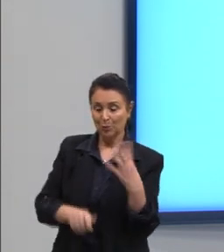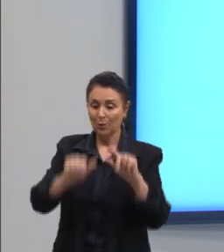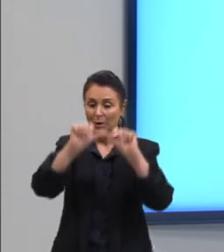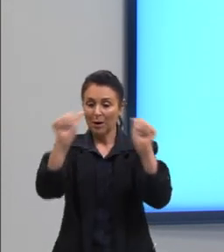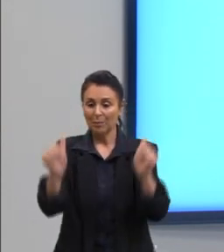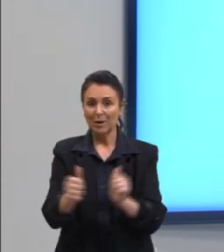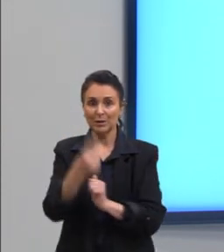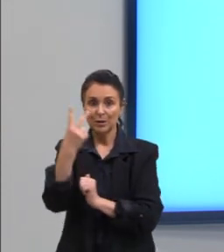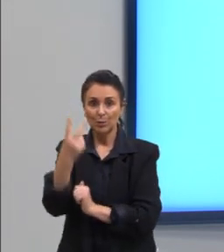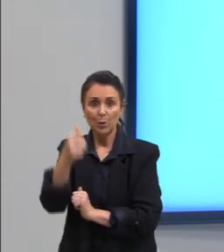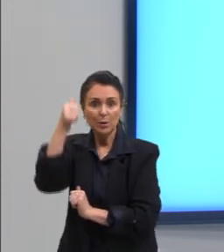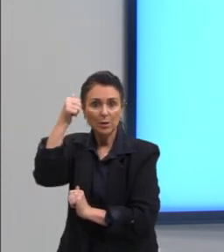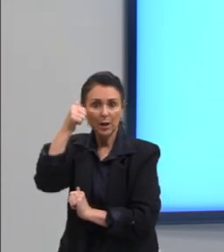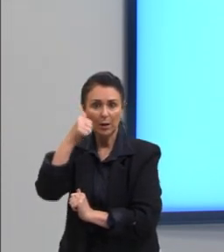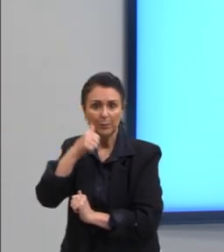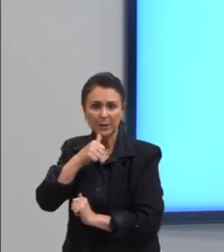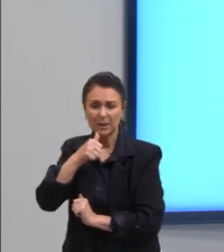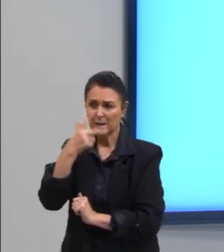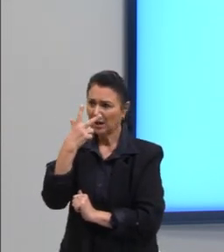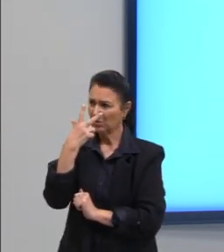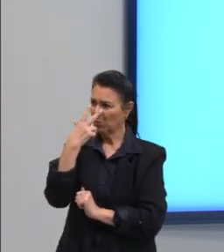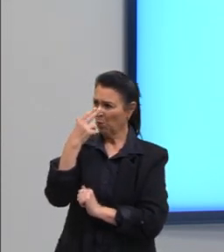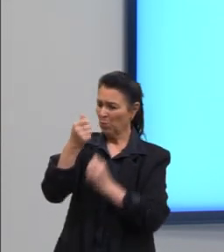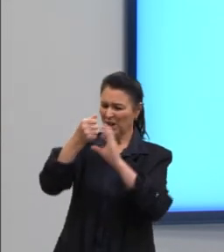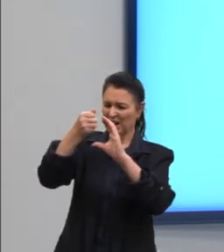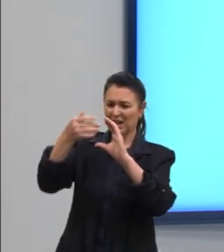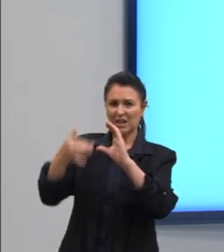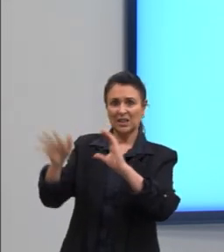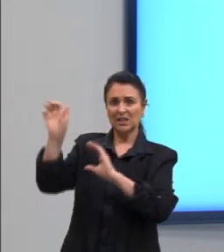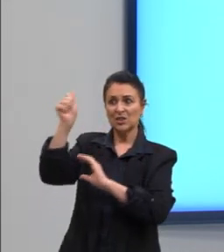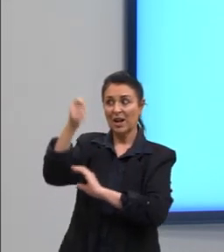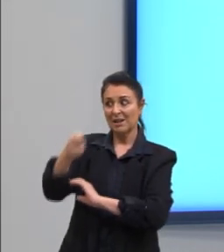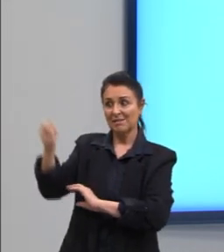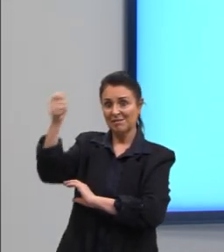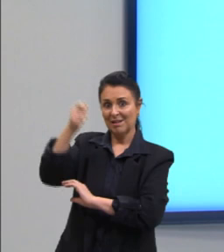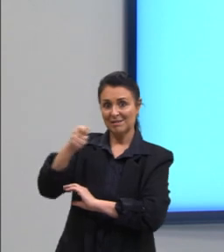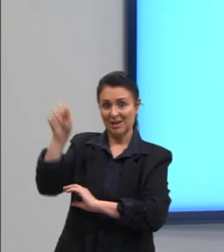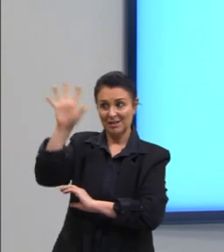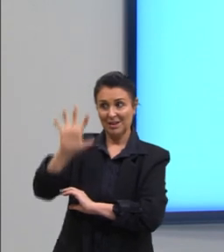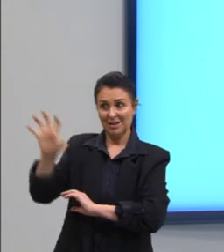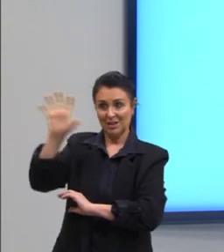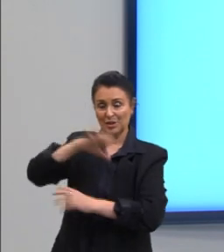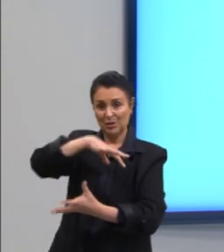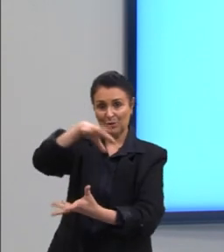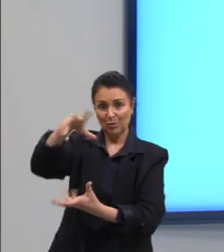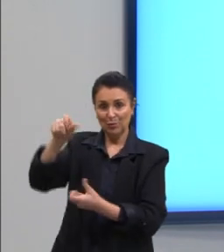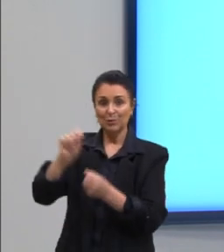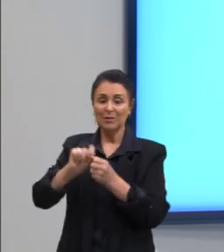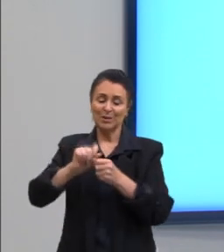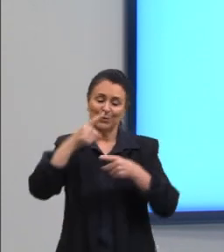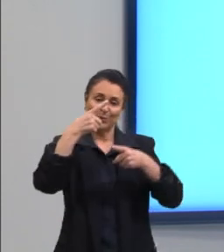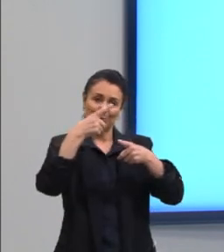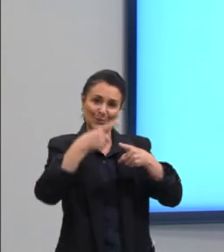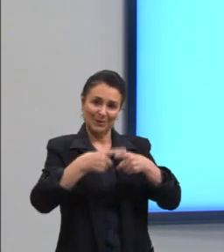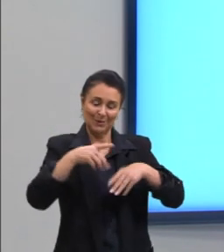com traços asiáticos, com blusa branca, escrevendo num quadro verde operações de multiplicação, correto?